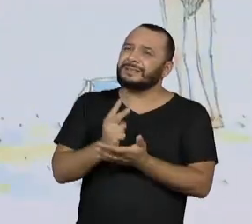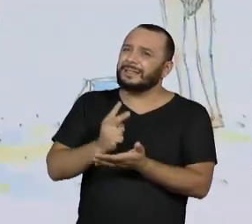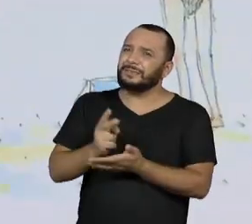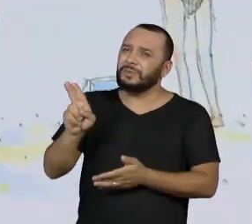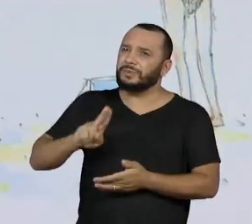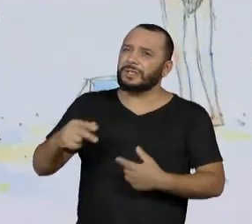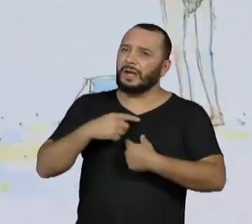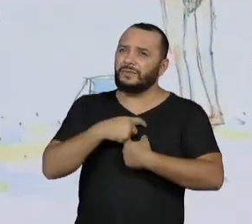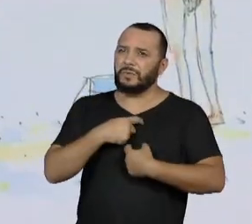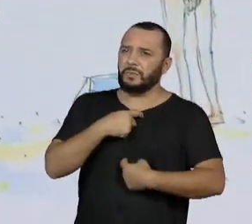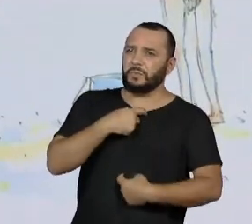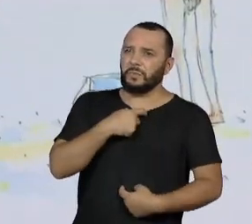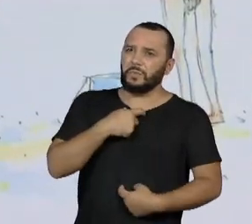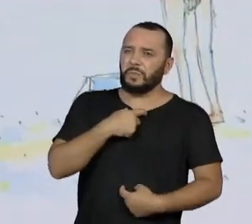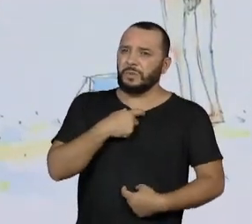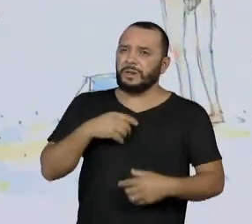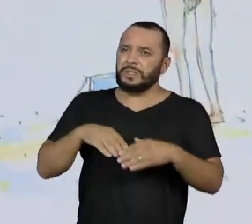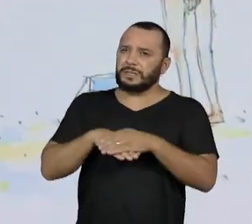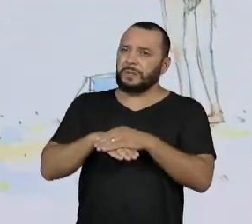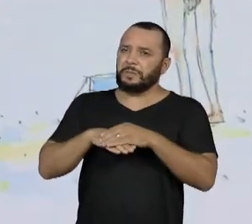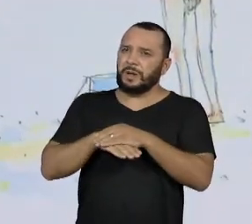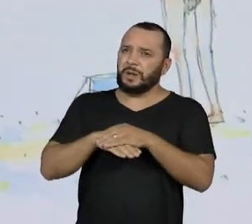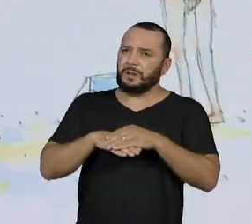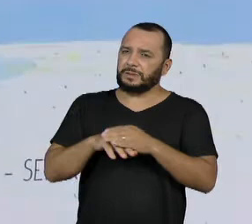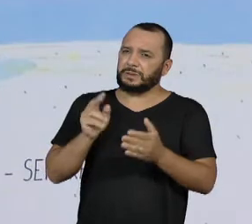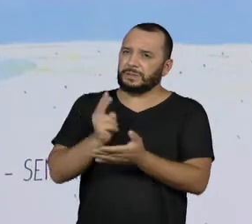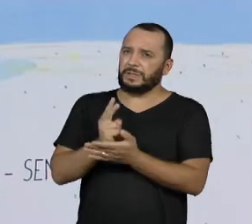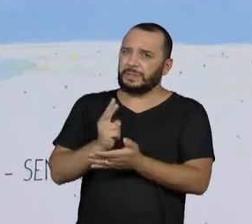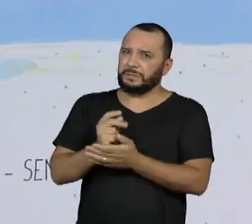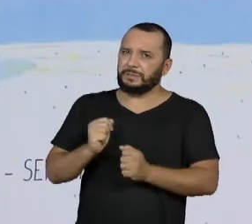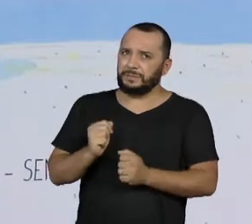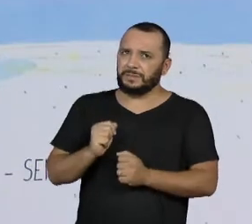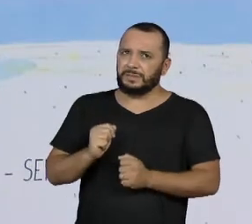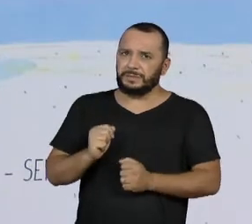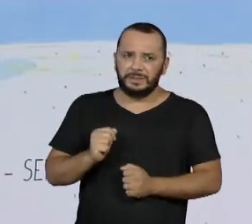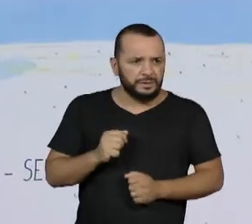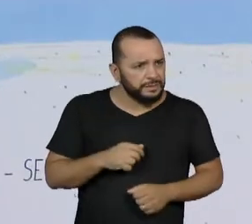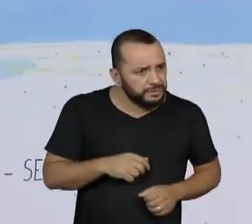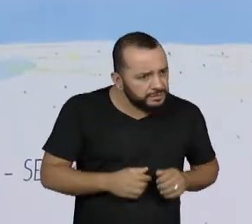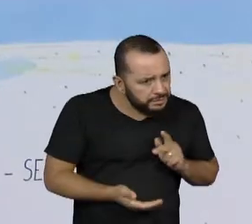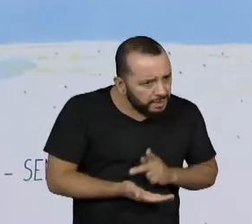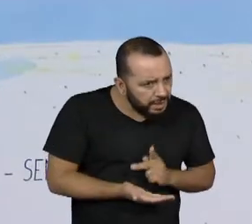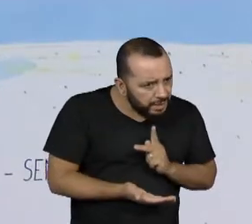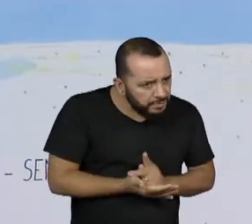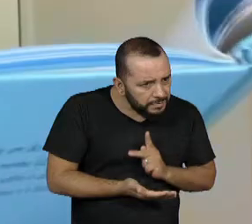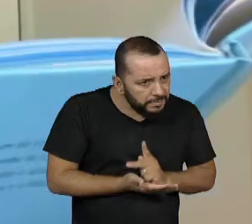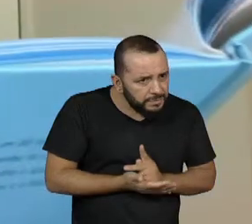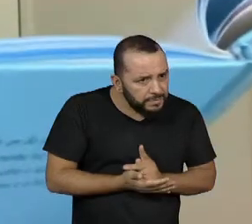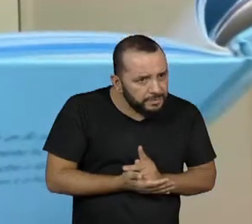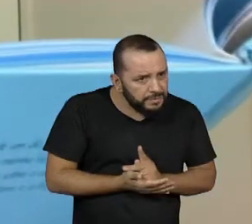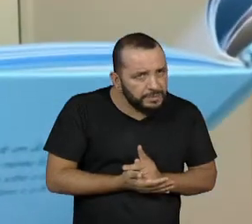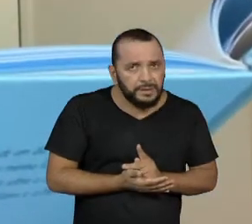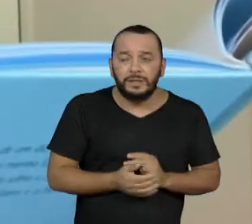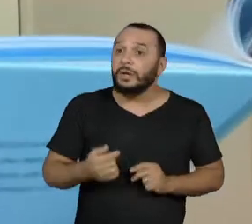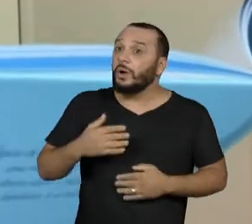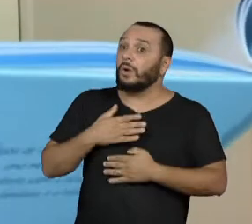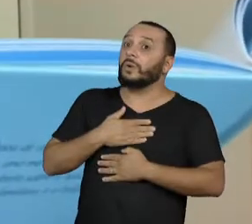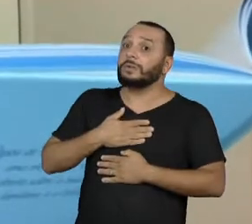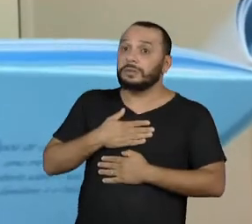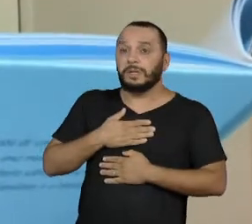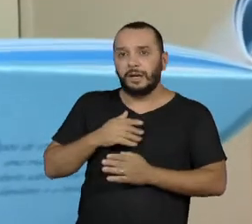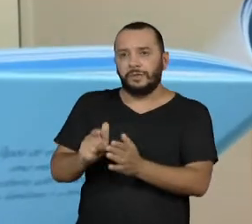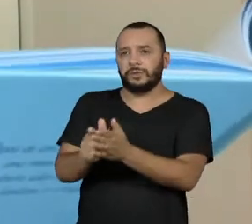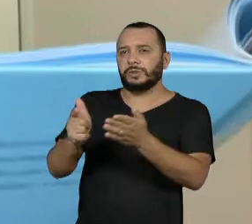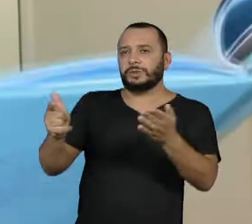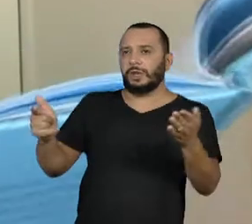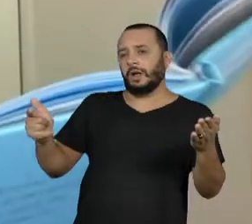gravata e sapato fechado. Sempre que ele gostava de ler as notícias